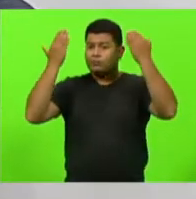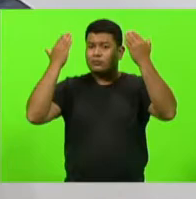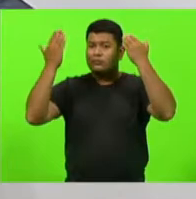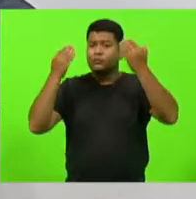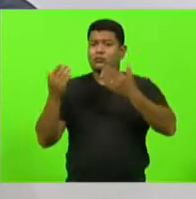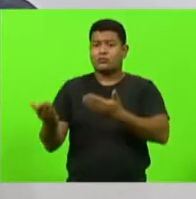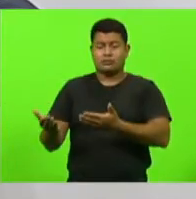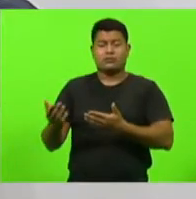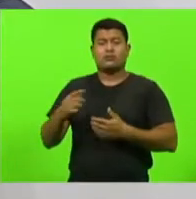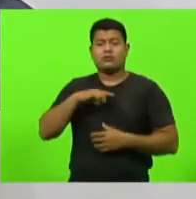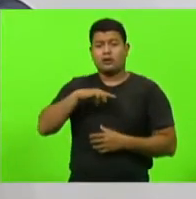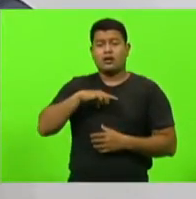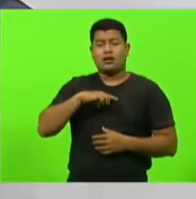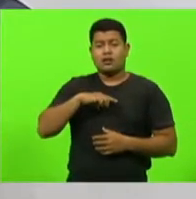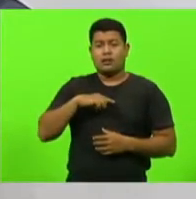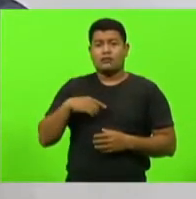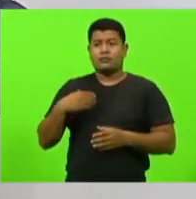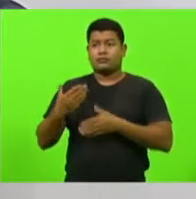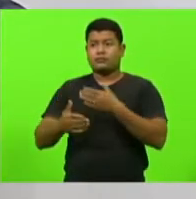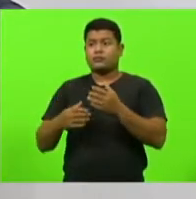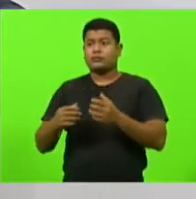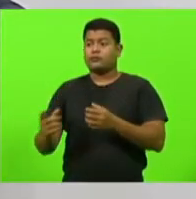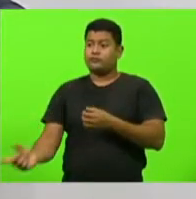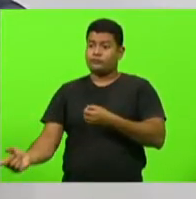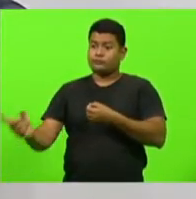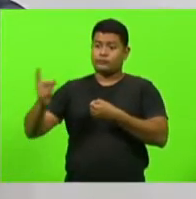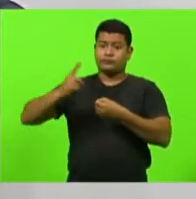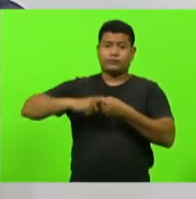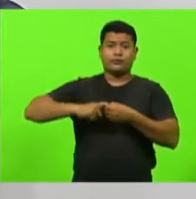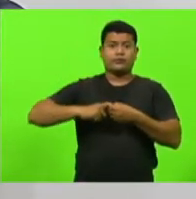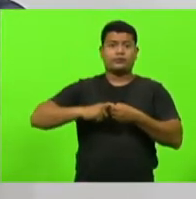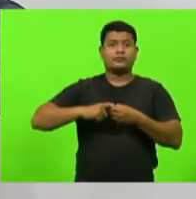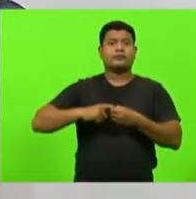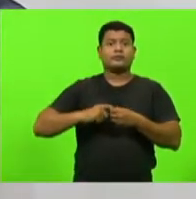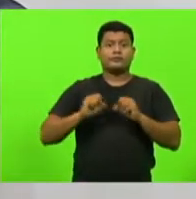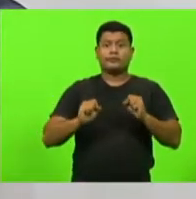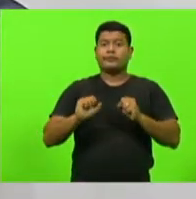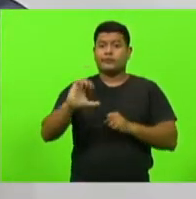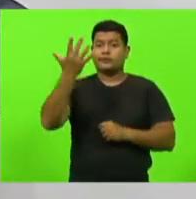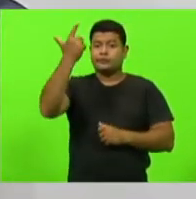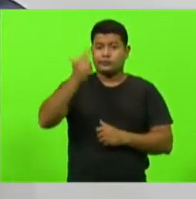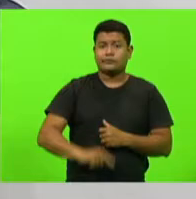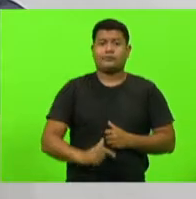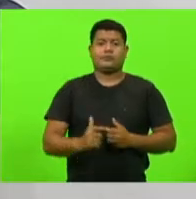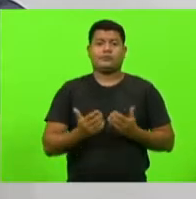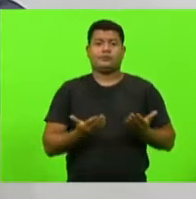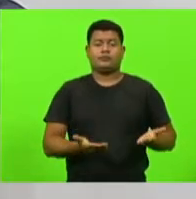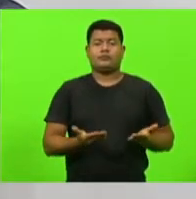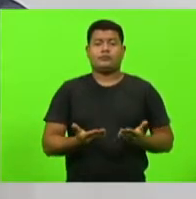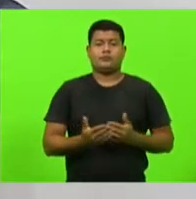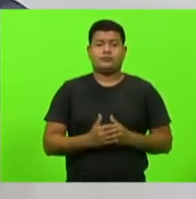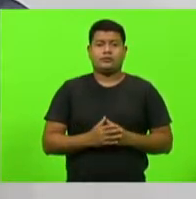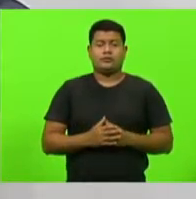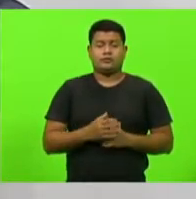para voltar e te bater, te agredir, te humilhar e retirar a sua dignidade.